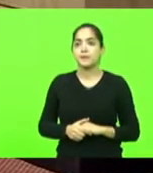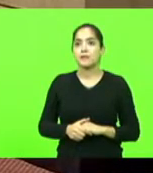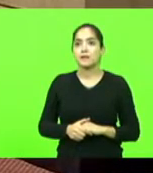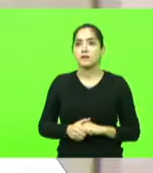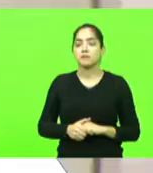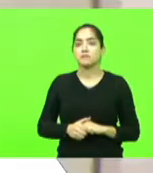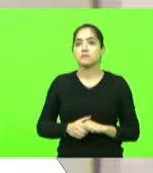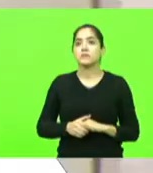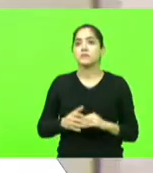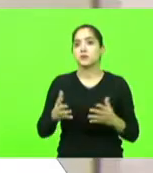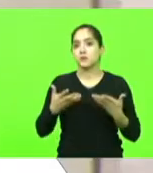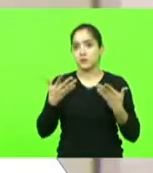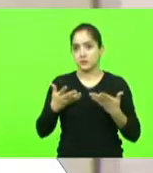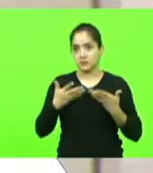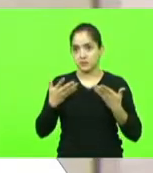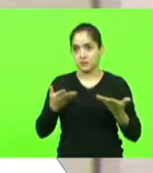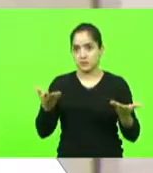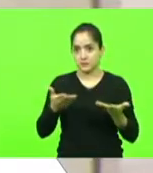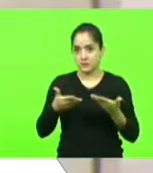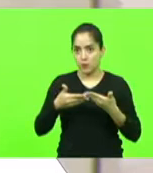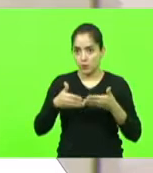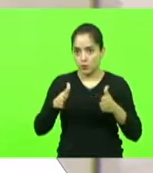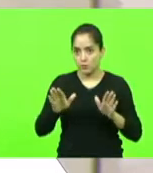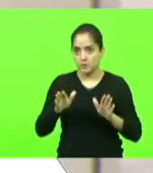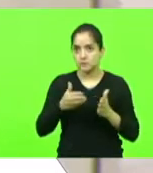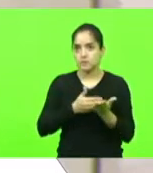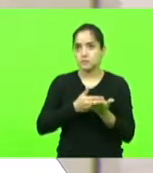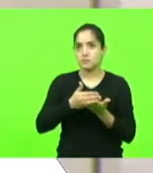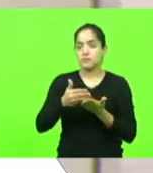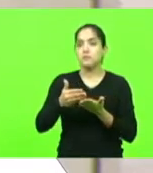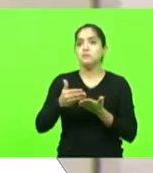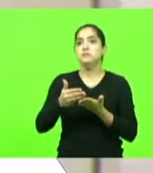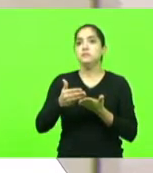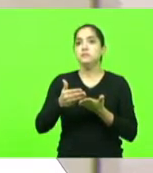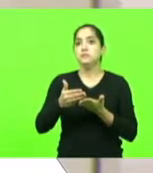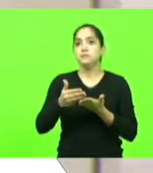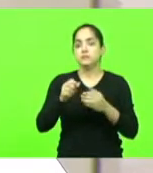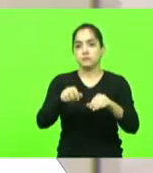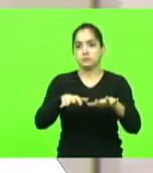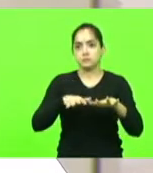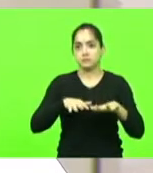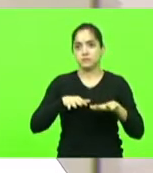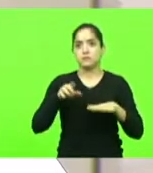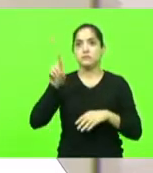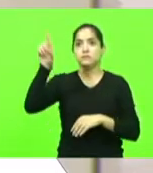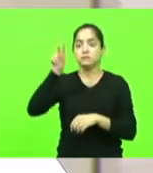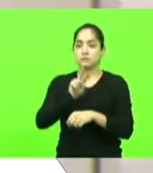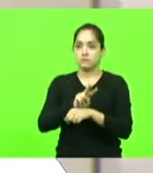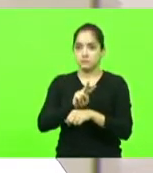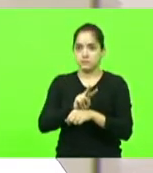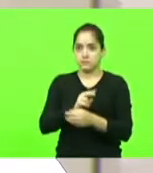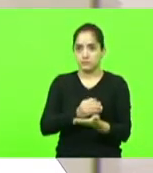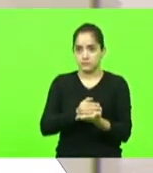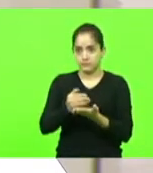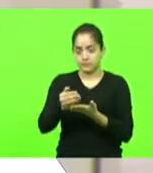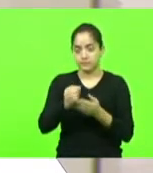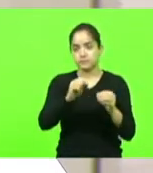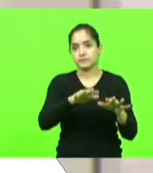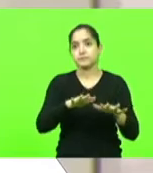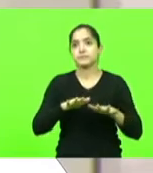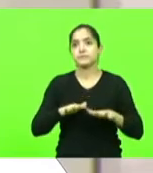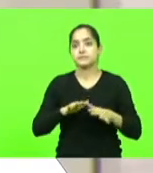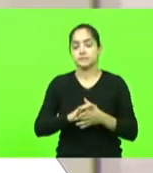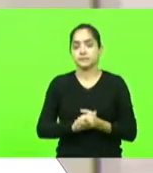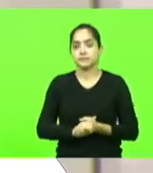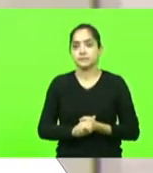alegria faremos a abertura da primeira sessão da semana e, sobre a proteção de Deus, declaro aberta a presente